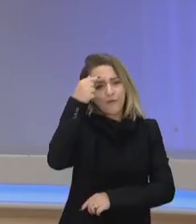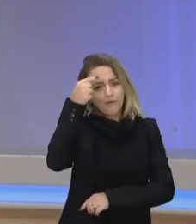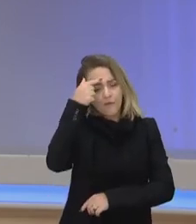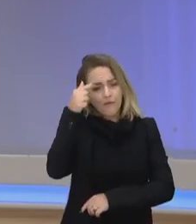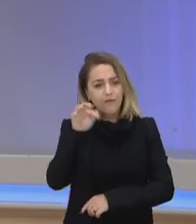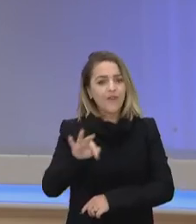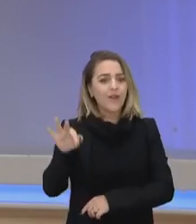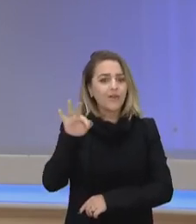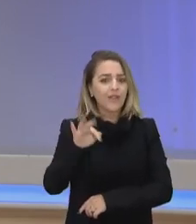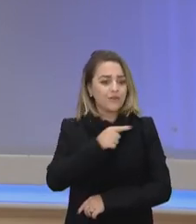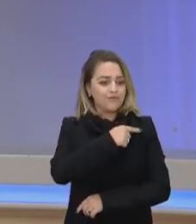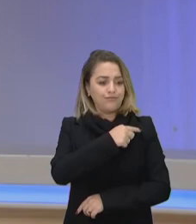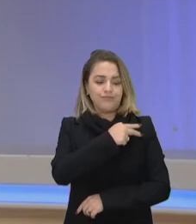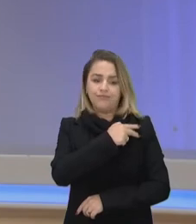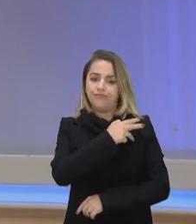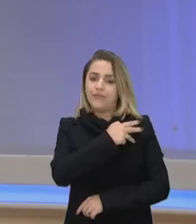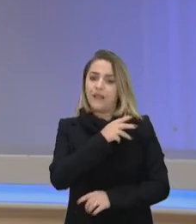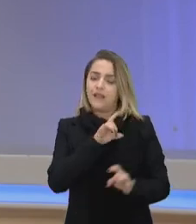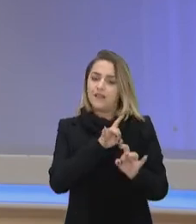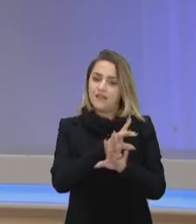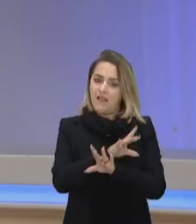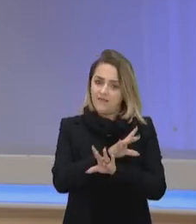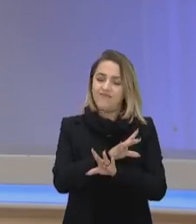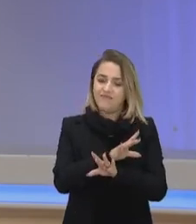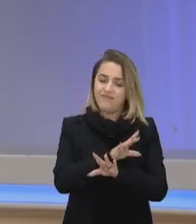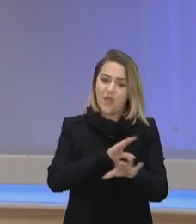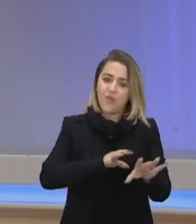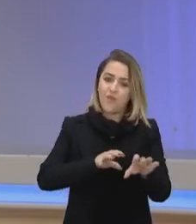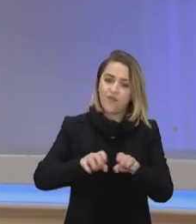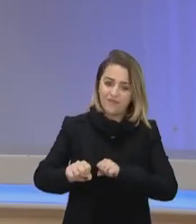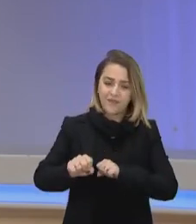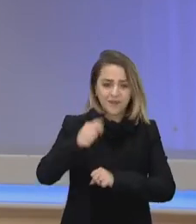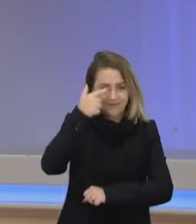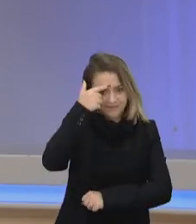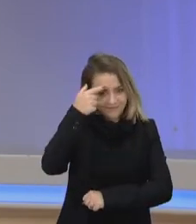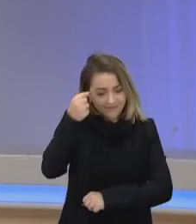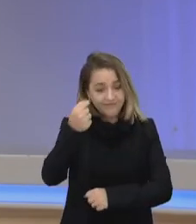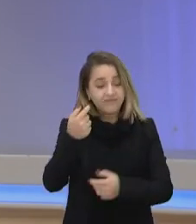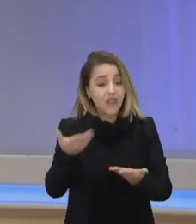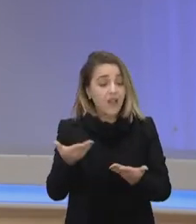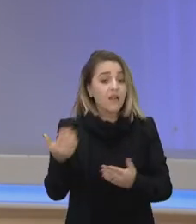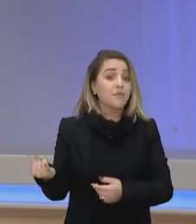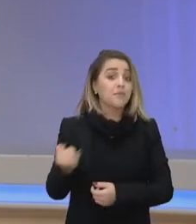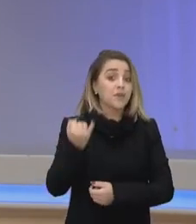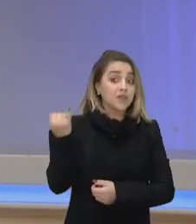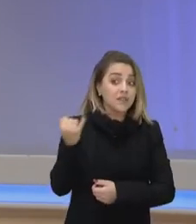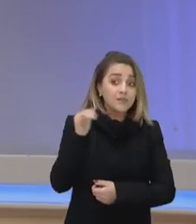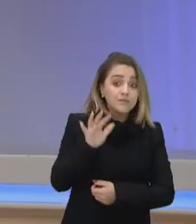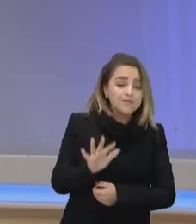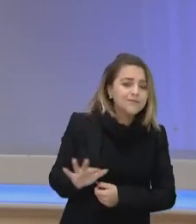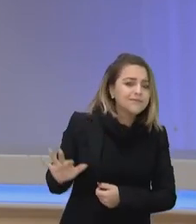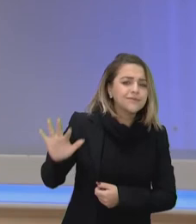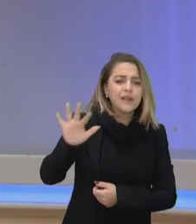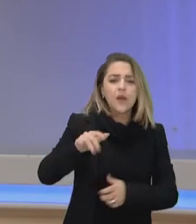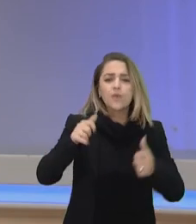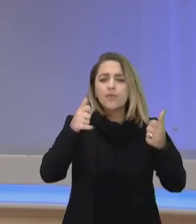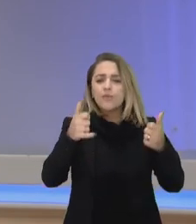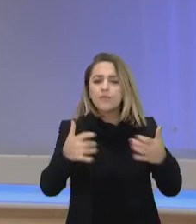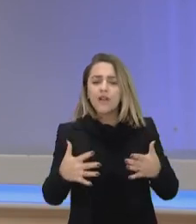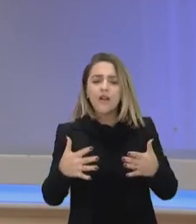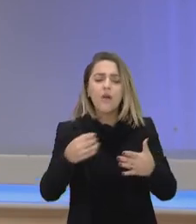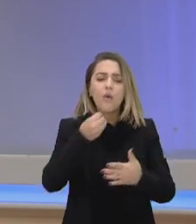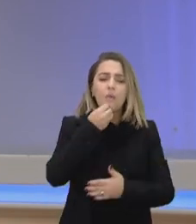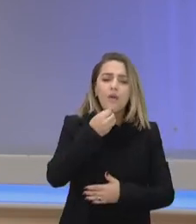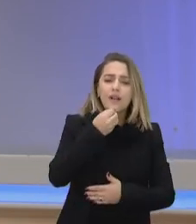de instrução que são tão importantes para a vida no geral, né? Então, eu estou me referindo tanto às oportunidades no mercado